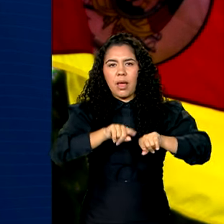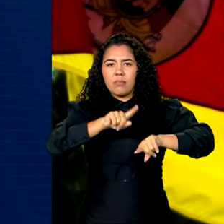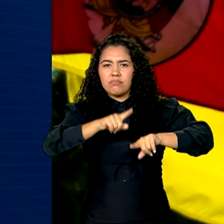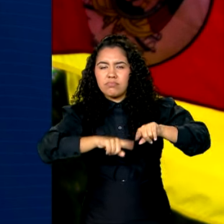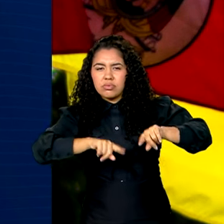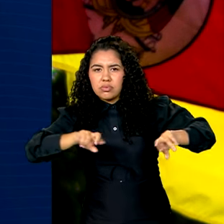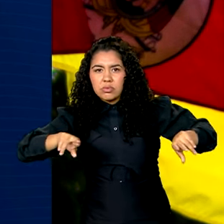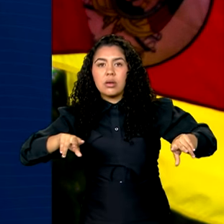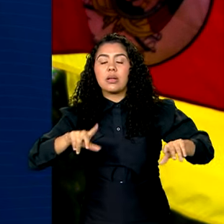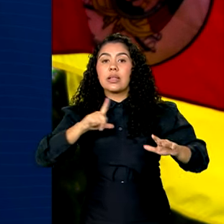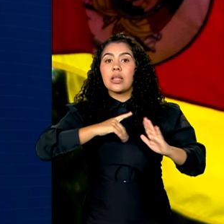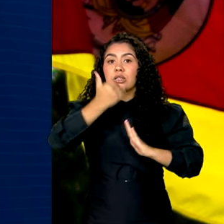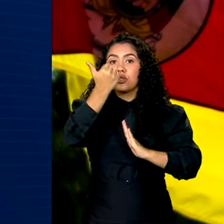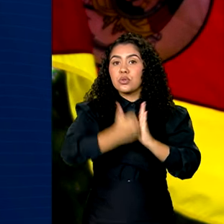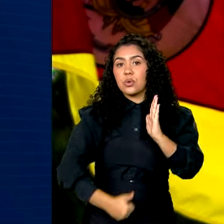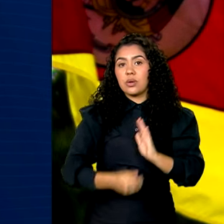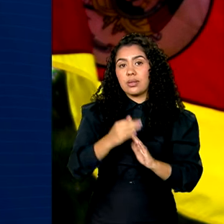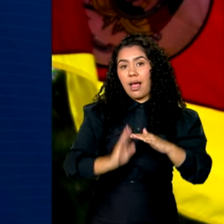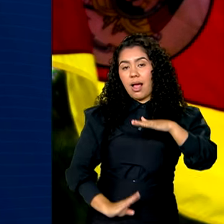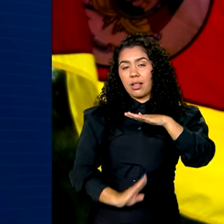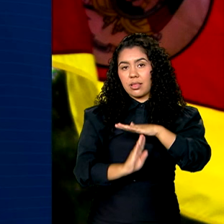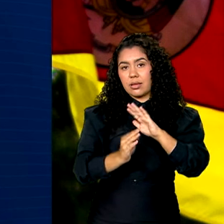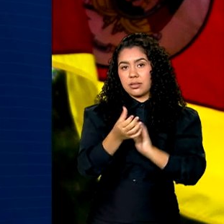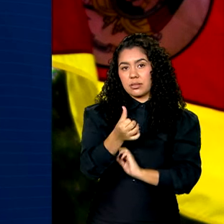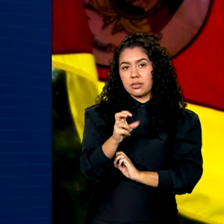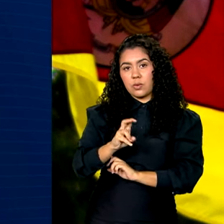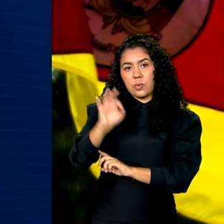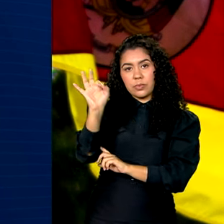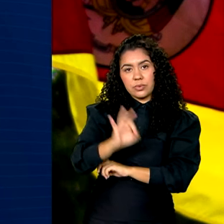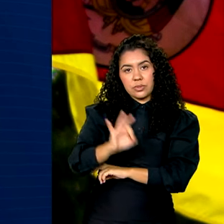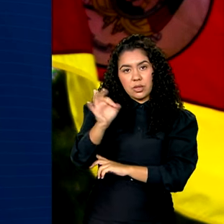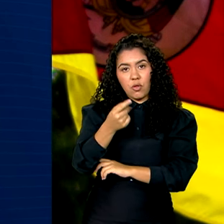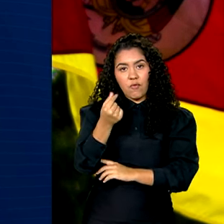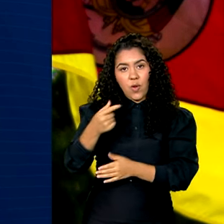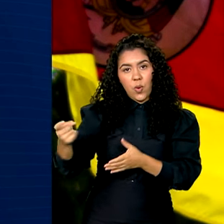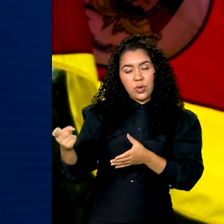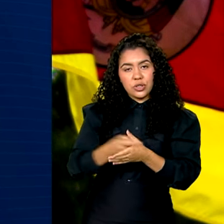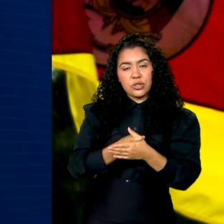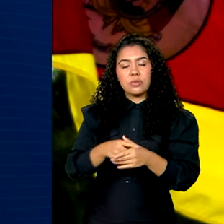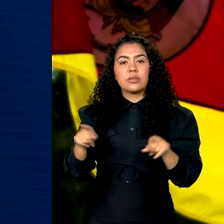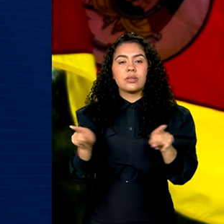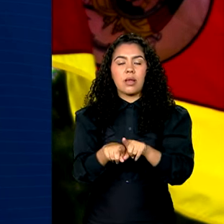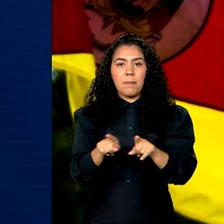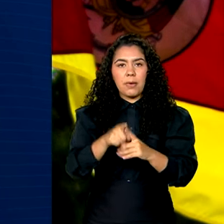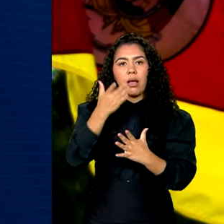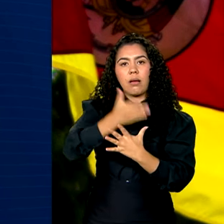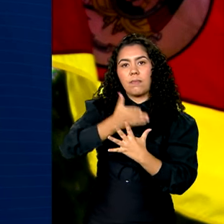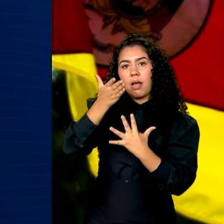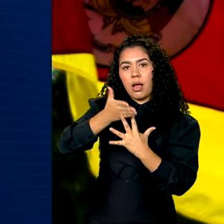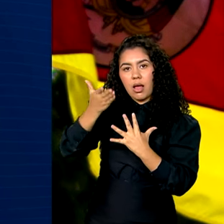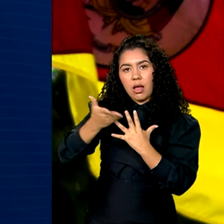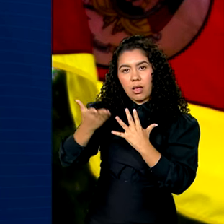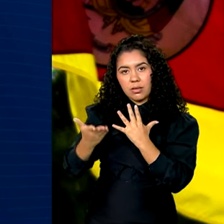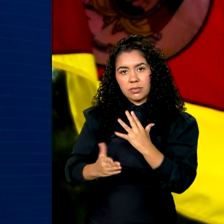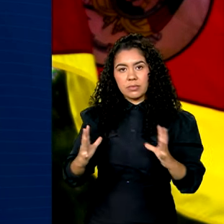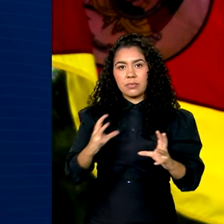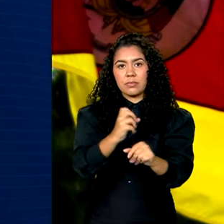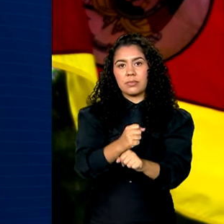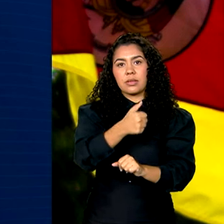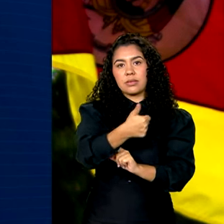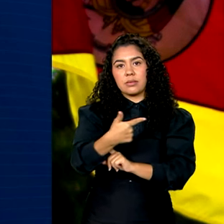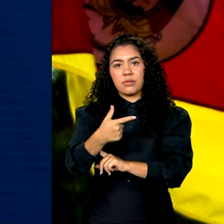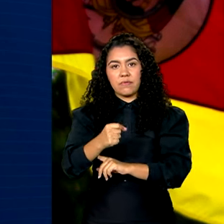desconto de até 65% do valor da dívida e o parcelamento em até 120 meses,